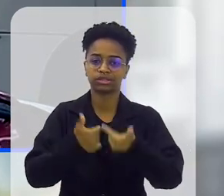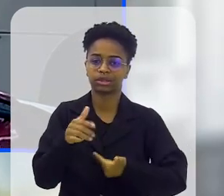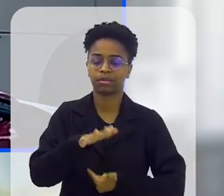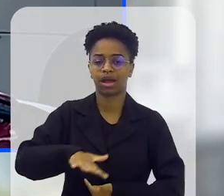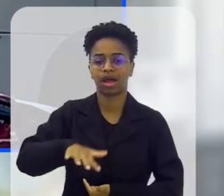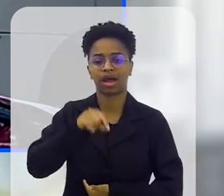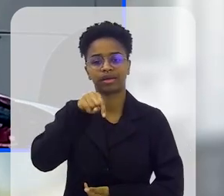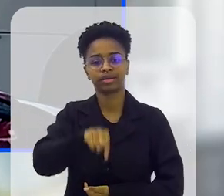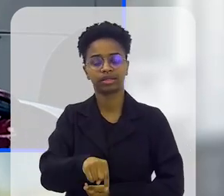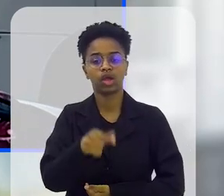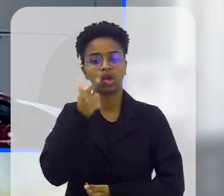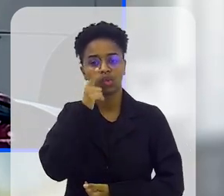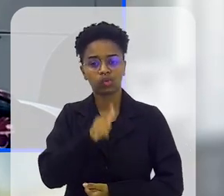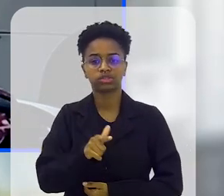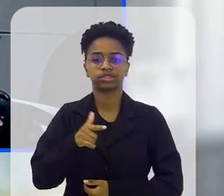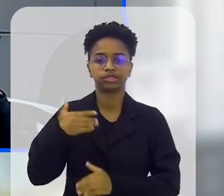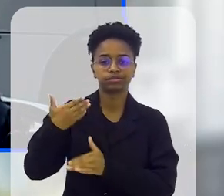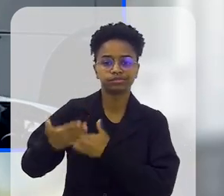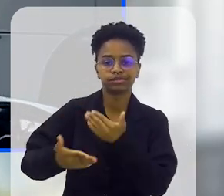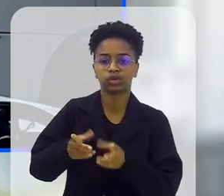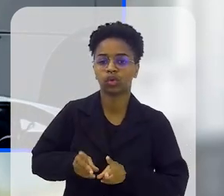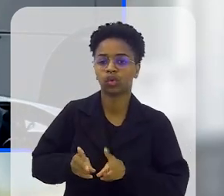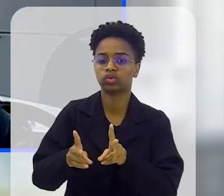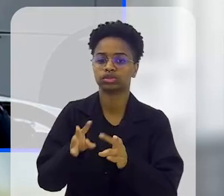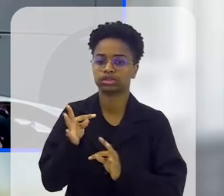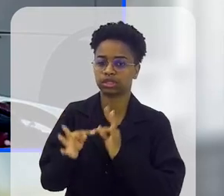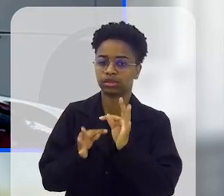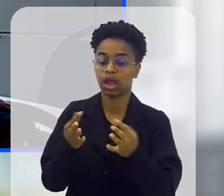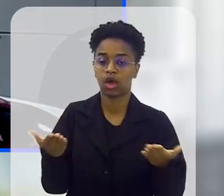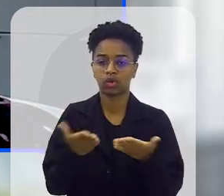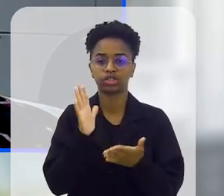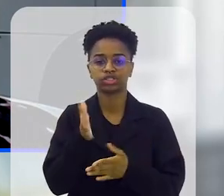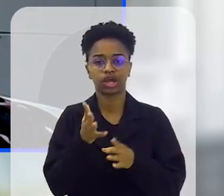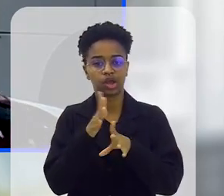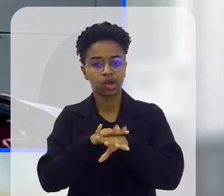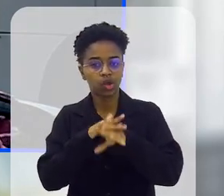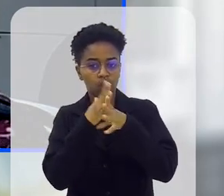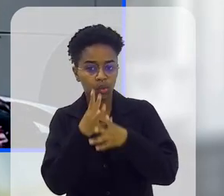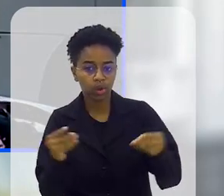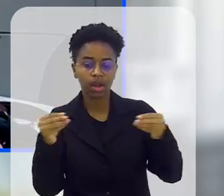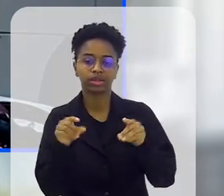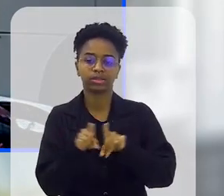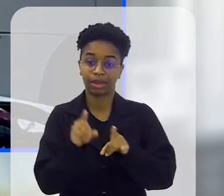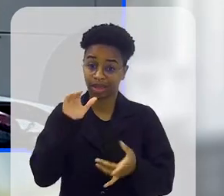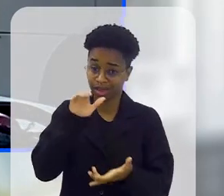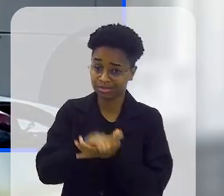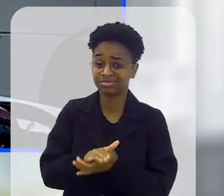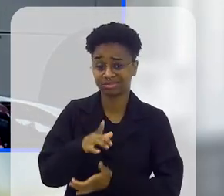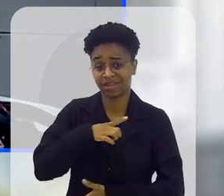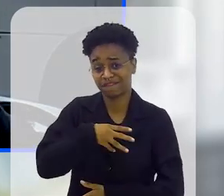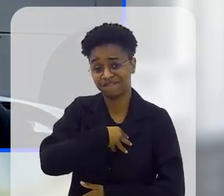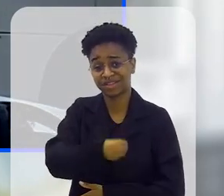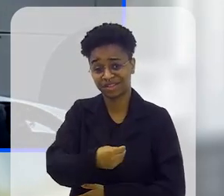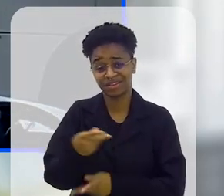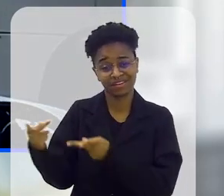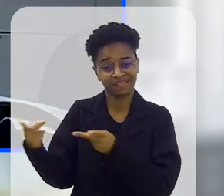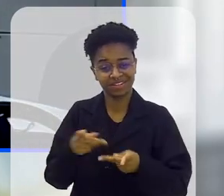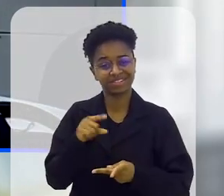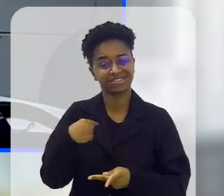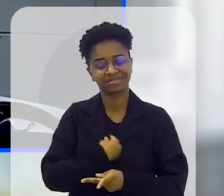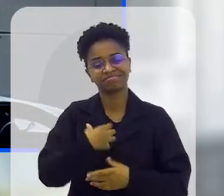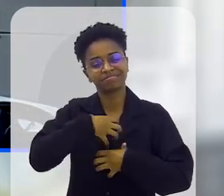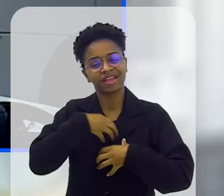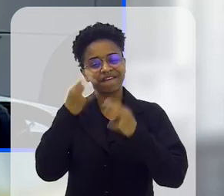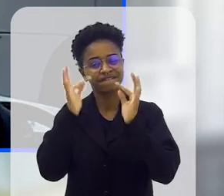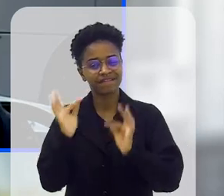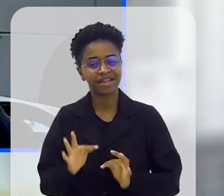desse trabalho da casa, conseguiram dar sequência ao tratamento e hoje elas estão curadas, casadas, inclusive com filhos, que vêm nos visitar,